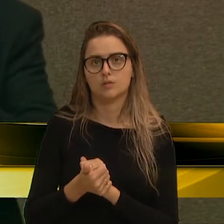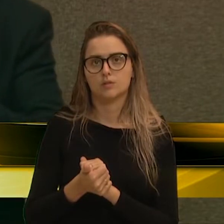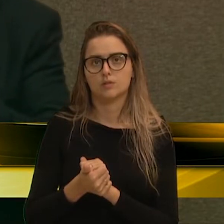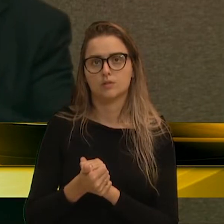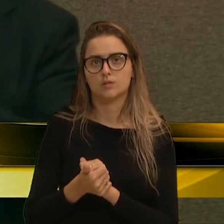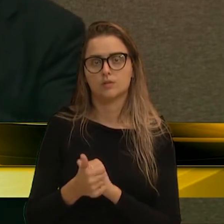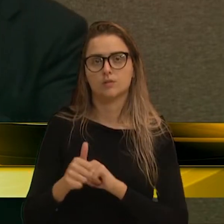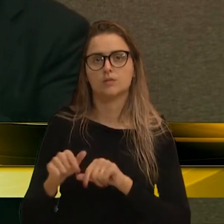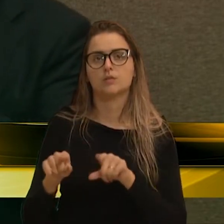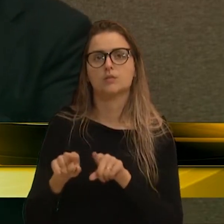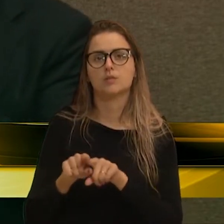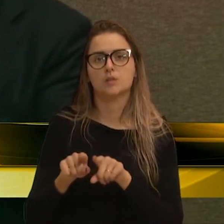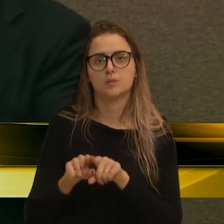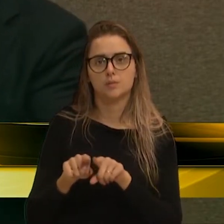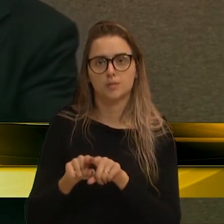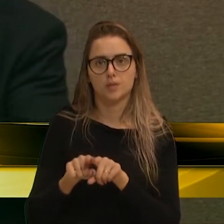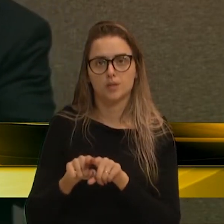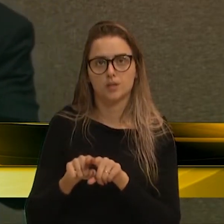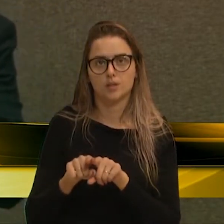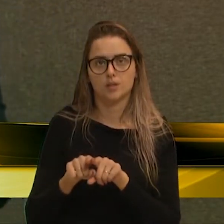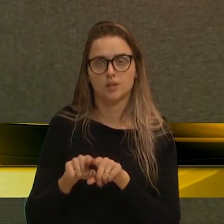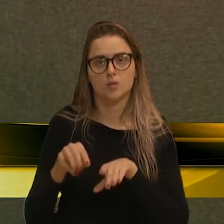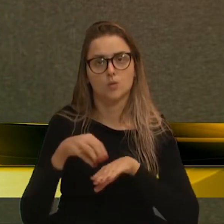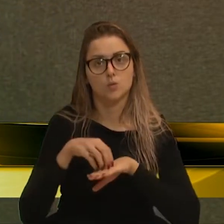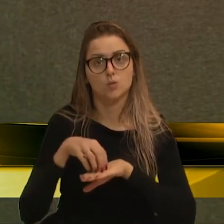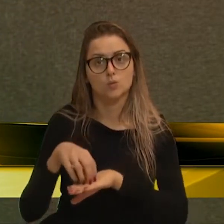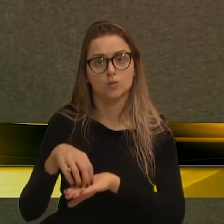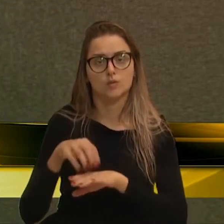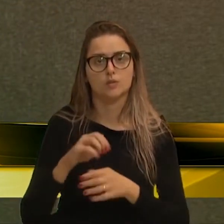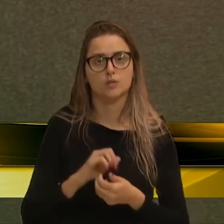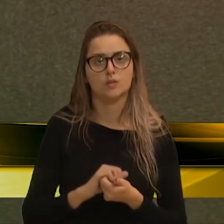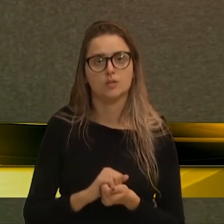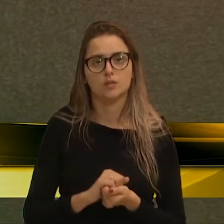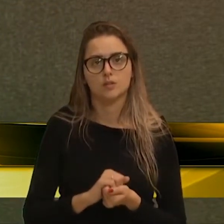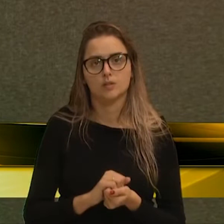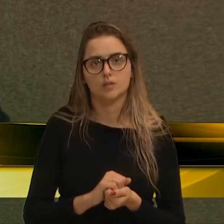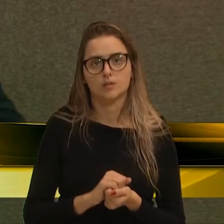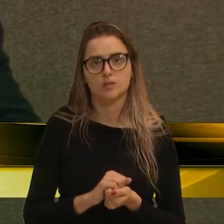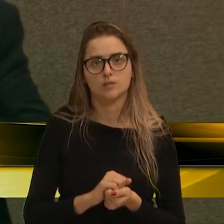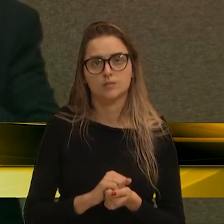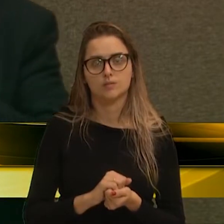do transporte. Já lhe conselho. A questão do transporte.